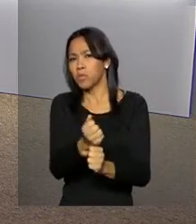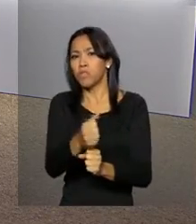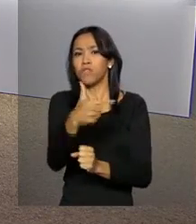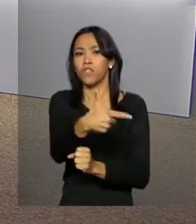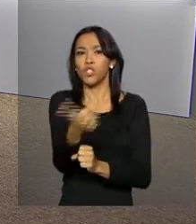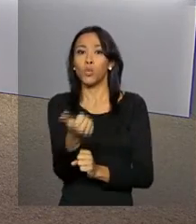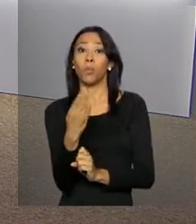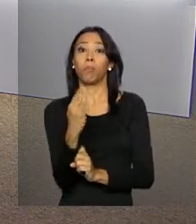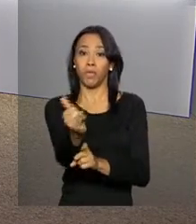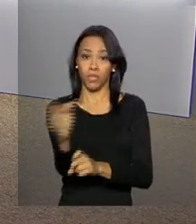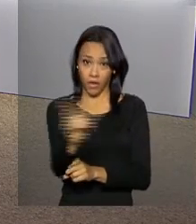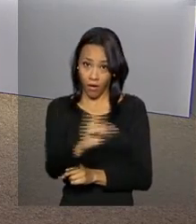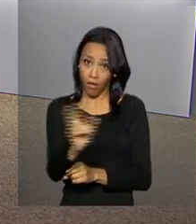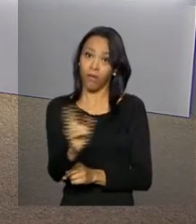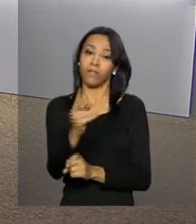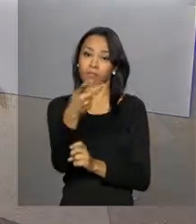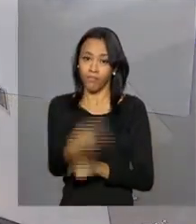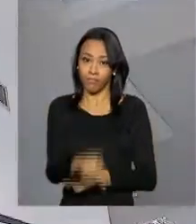21 bilhões.